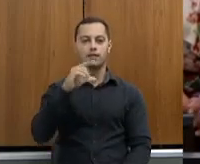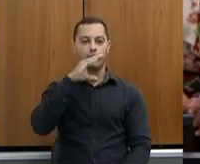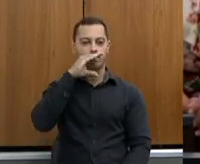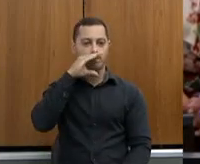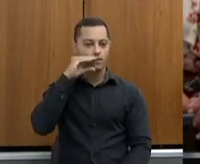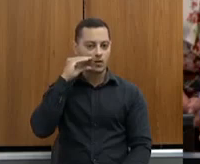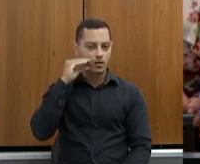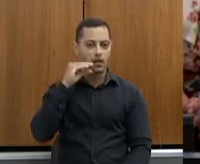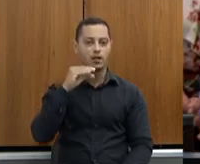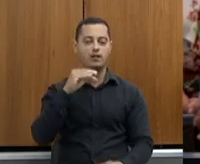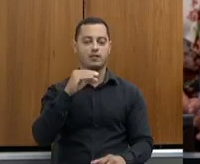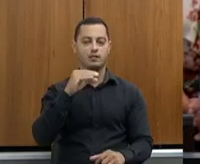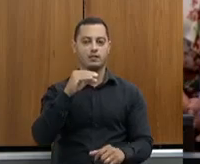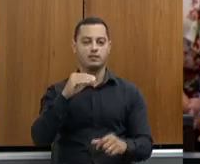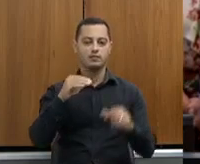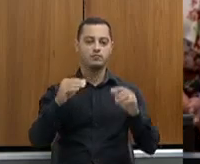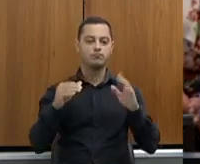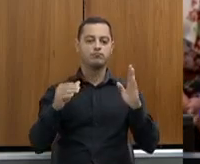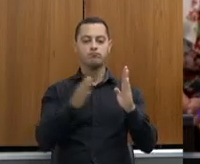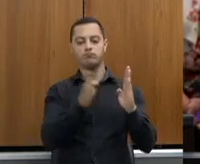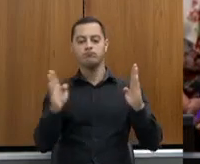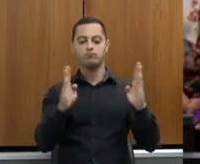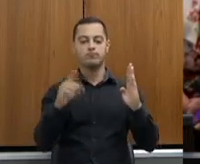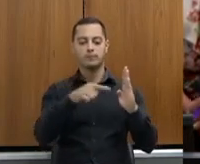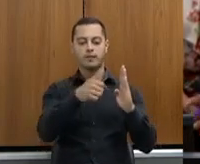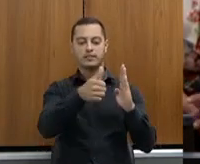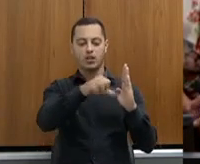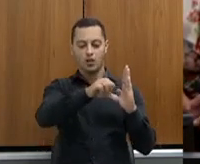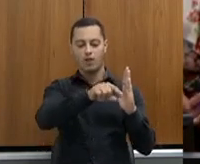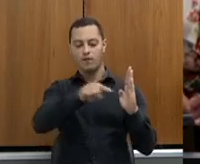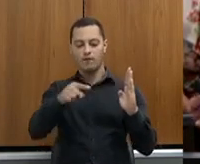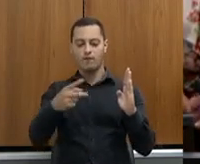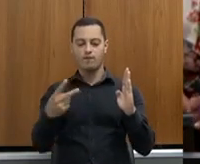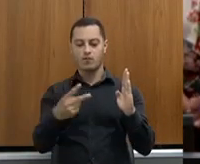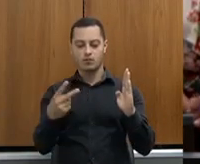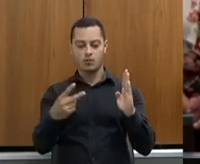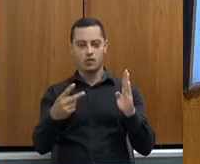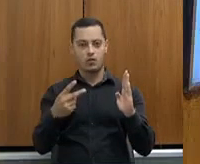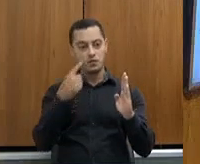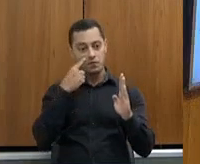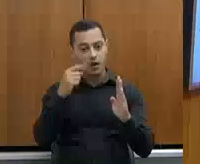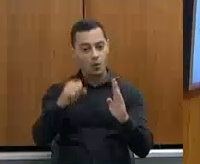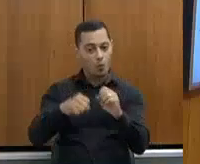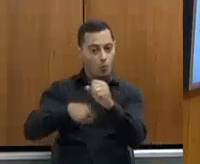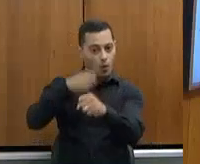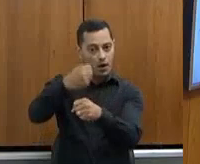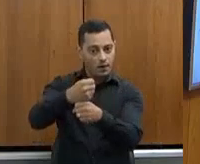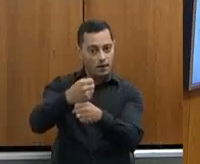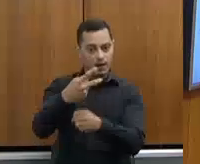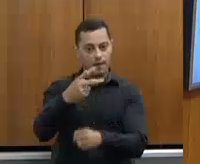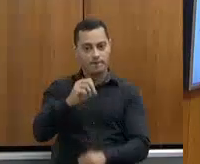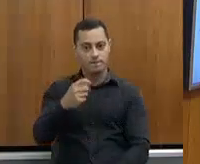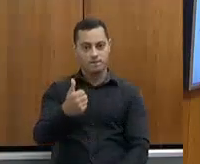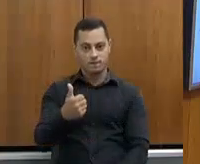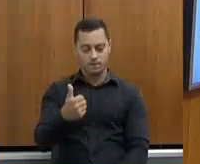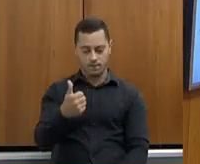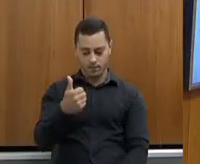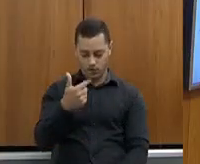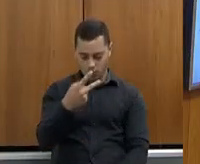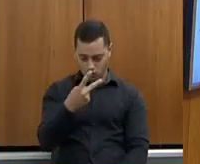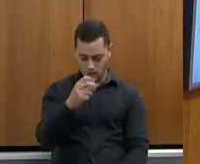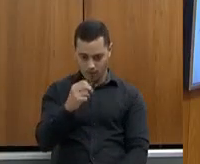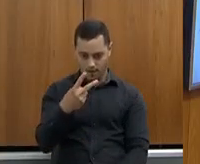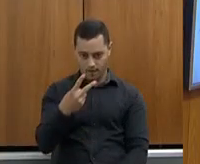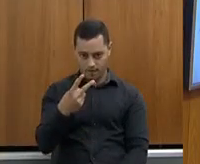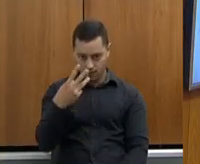a 22, entrando um pouquinho no início do ano que vem, 2023, o que é um gás, o que realmente